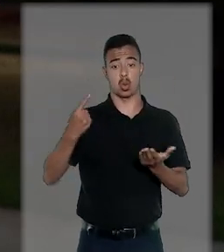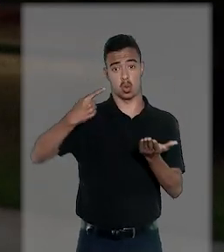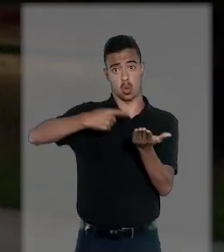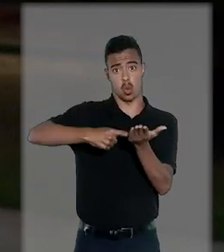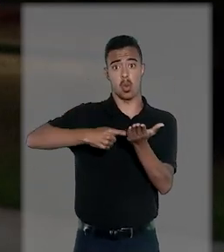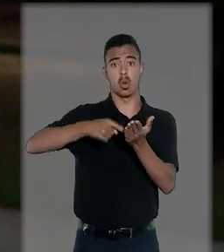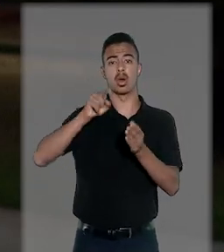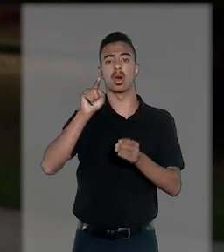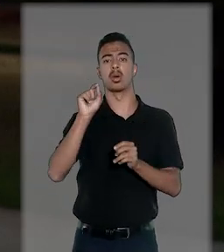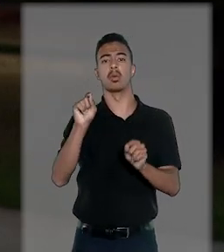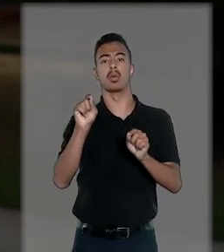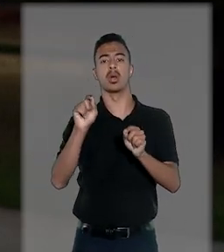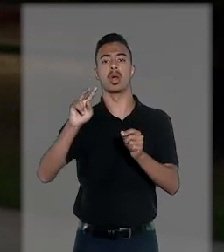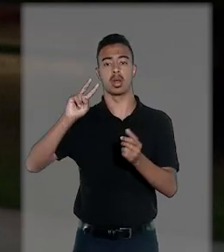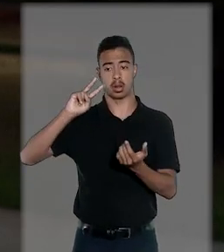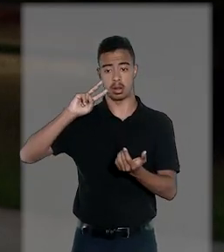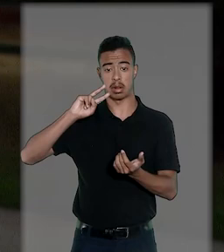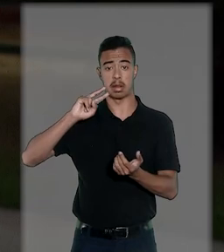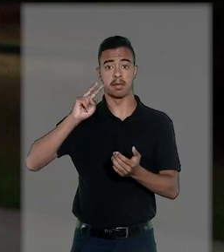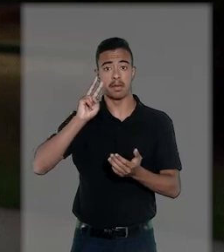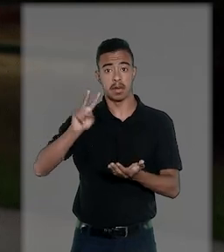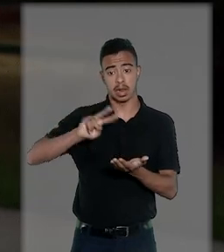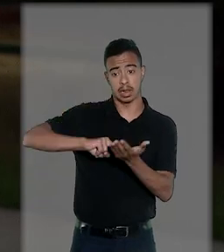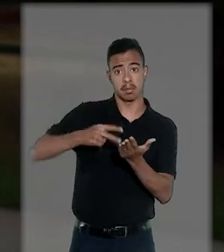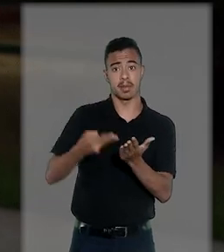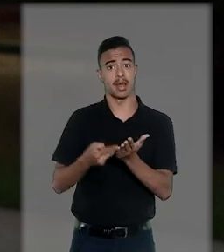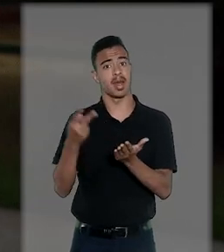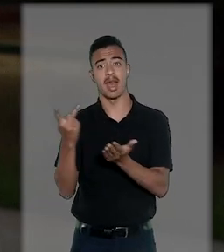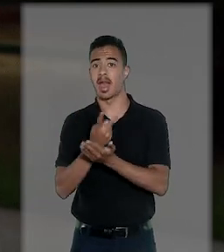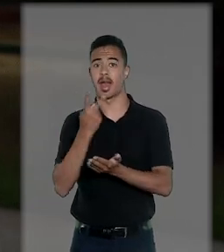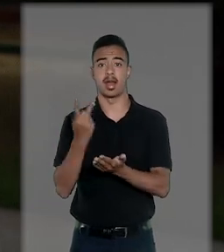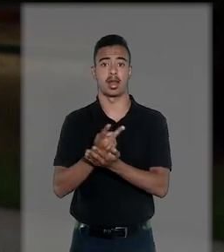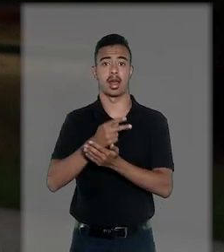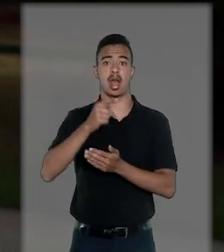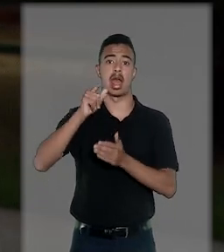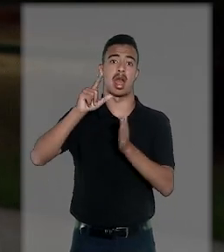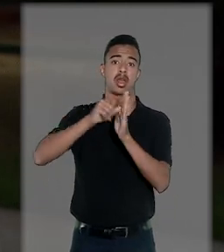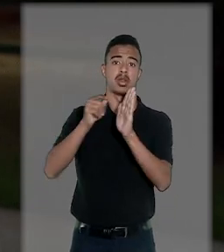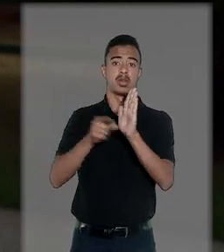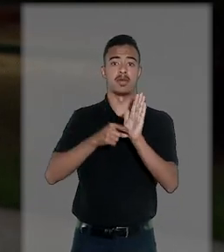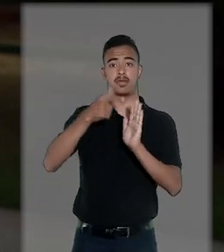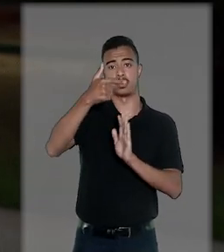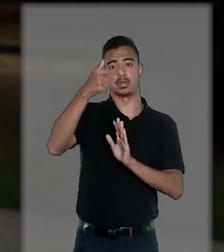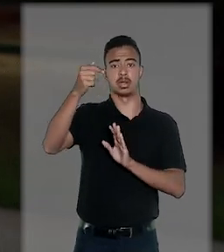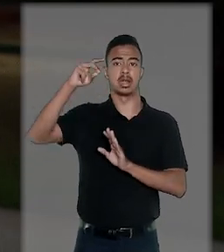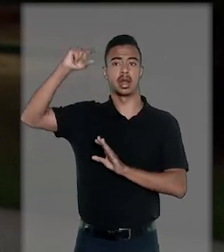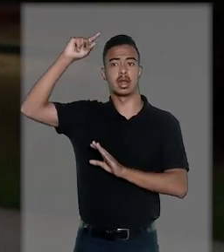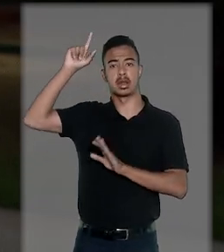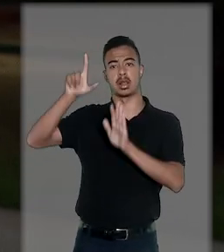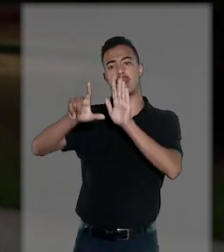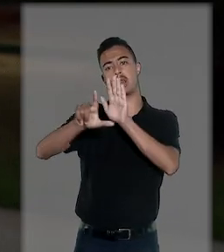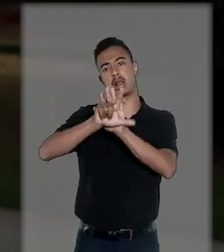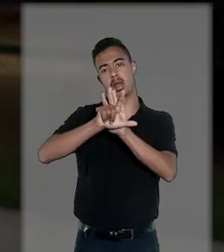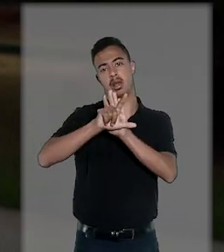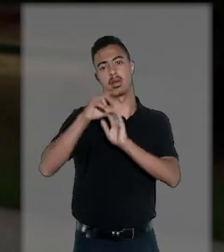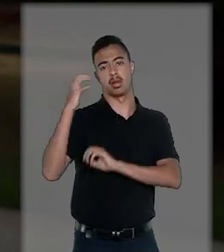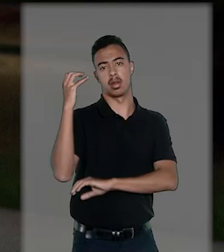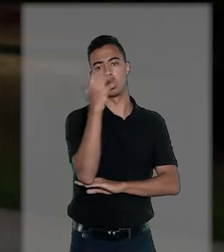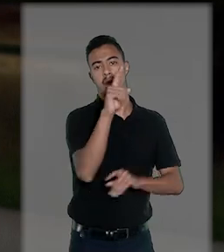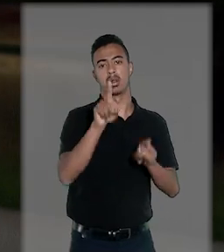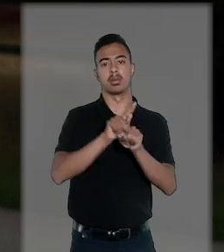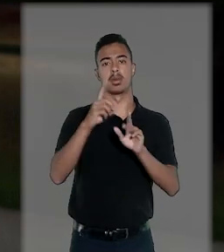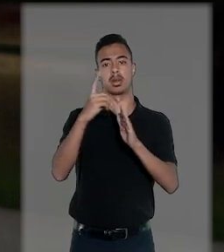alegou que o acórdão recorrido deu interpretação equivocada ao artigo 27 do Antigo Código Florestal e do Decreto